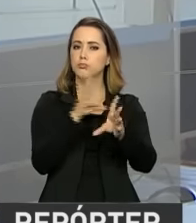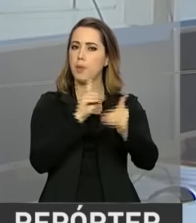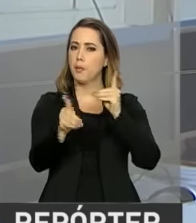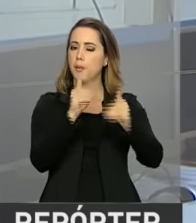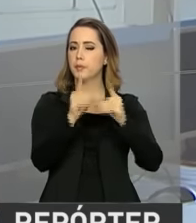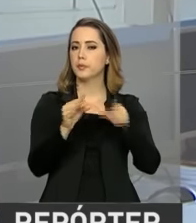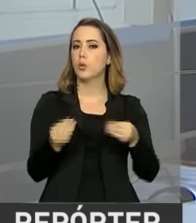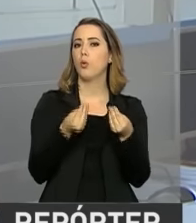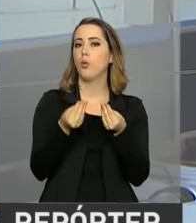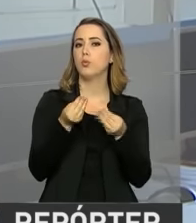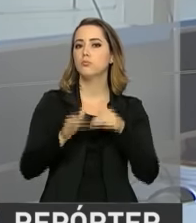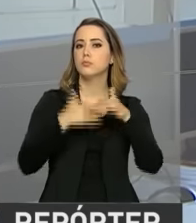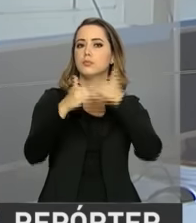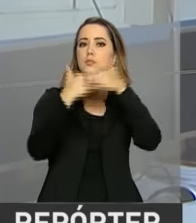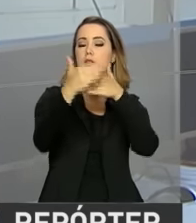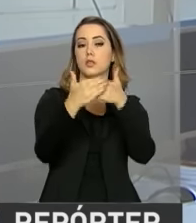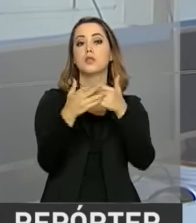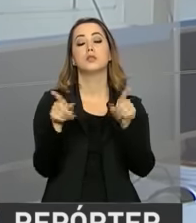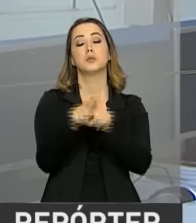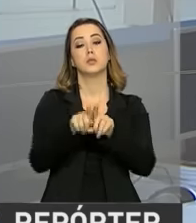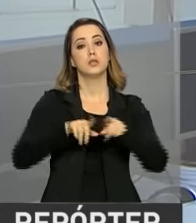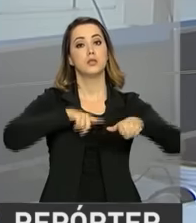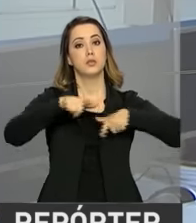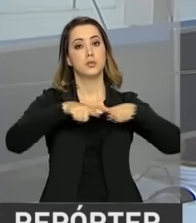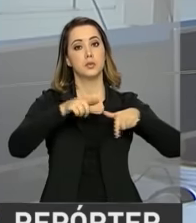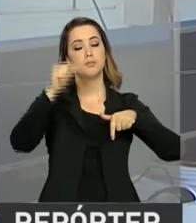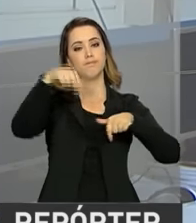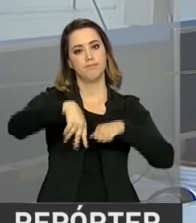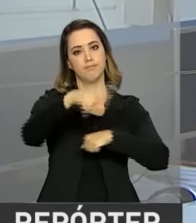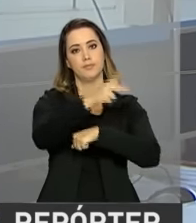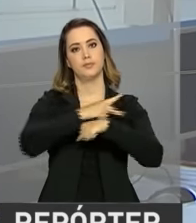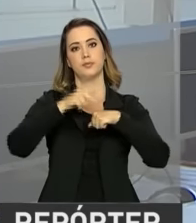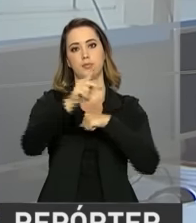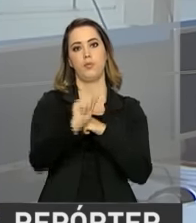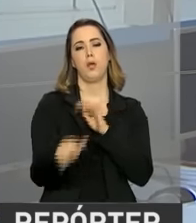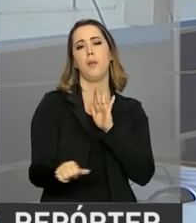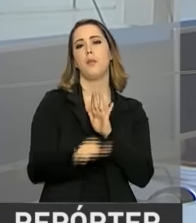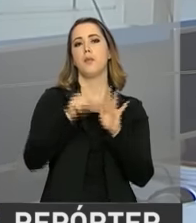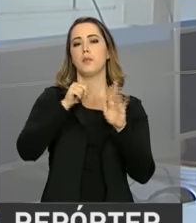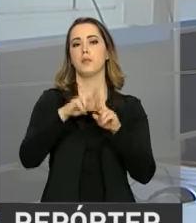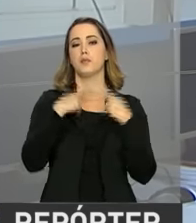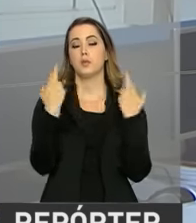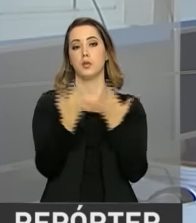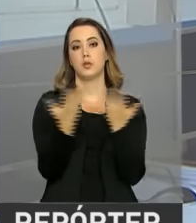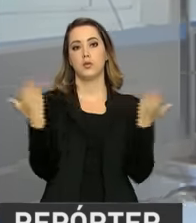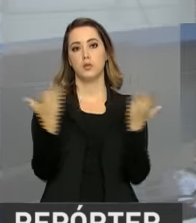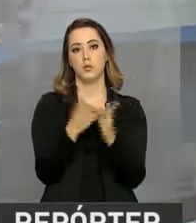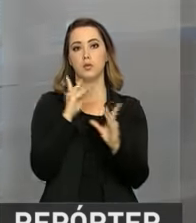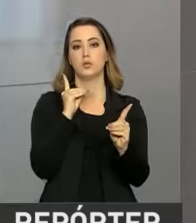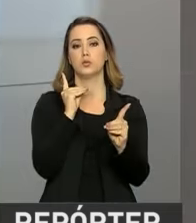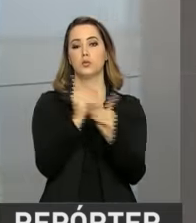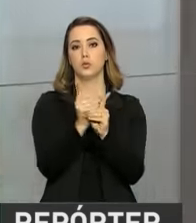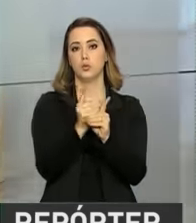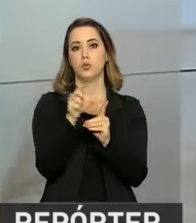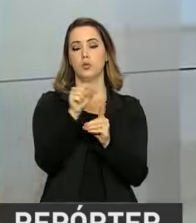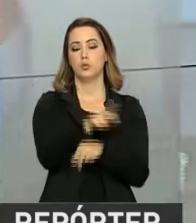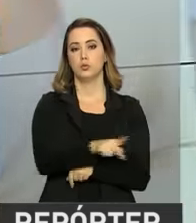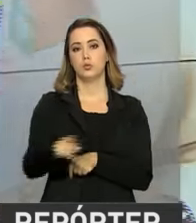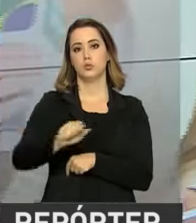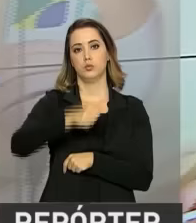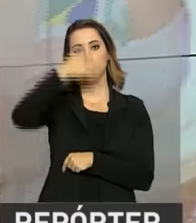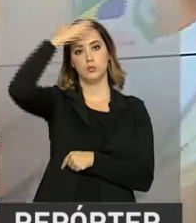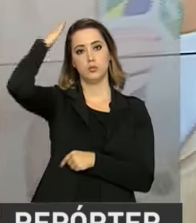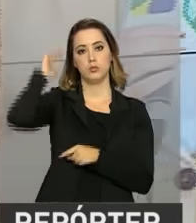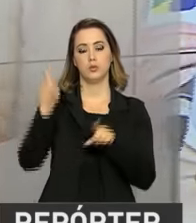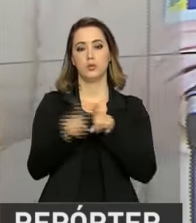do crescimento e da geração de emprego no país. É o primeiro encontro do Conselho sob o comando de Michel Temer. E ao vivo do Palácio do Planalto, a